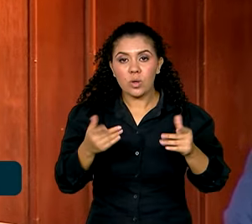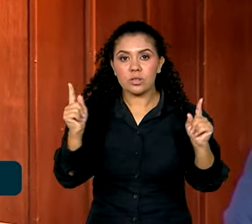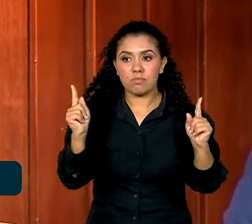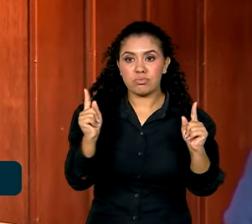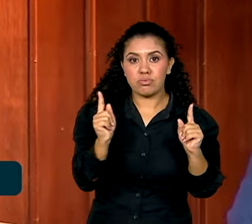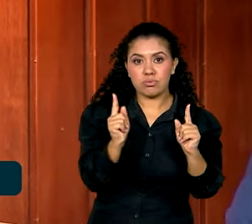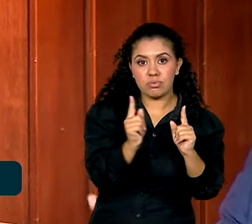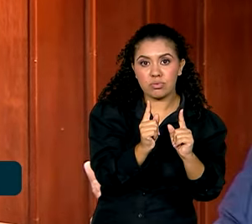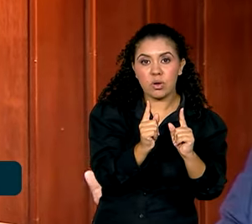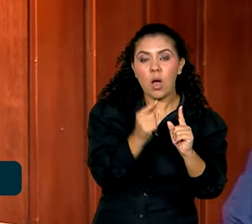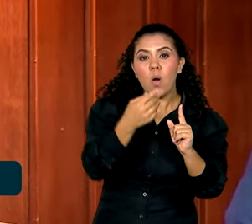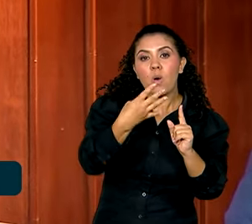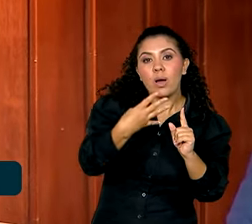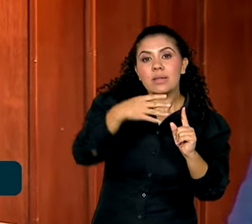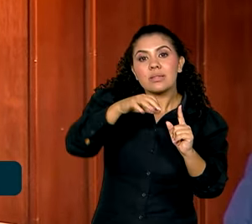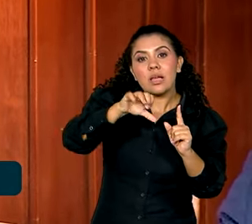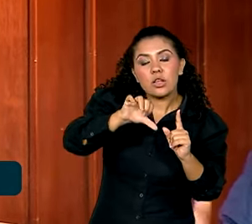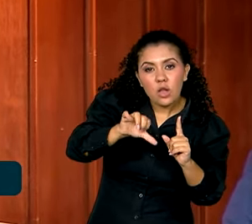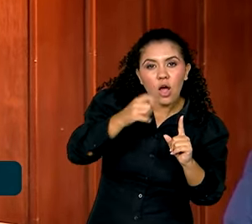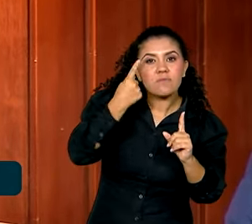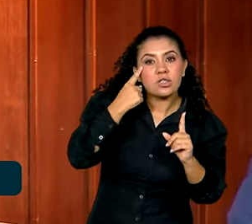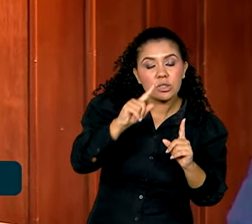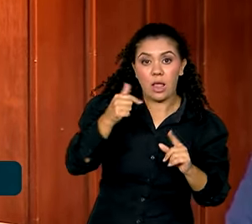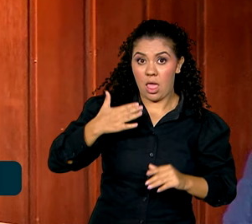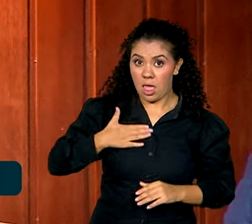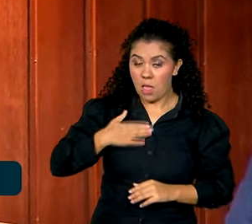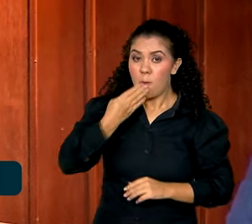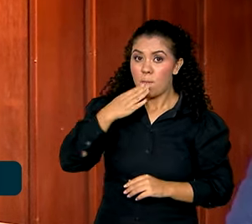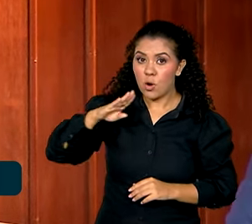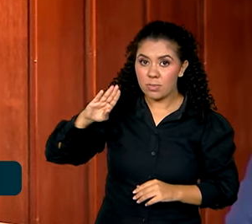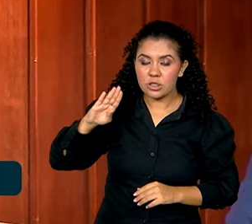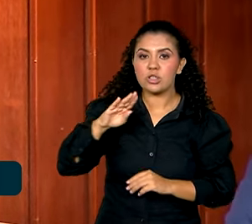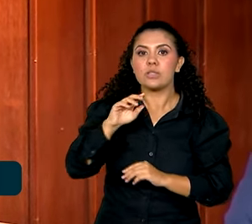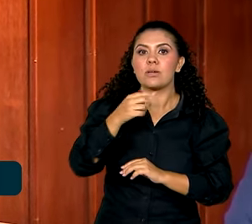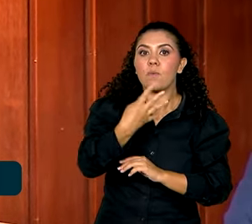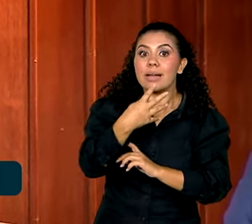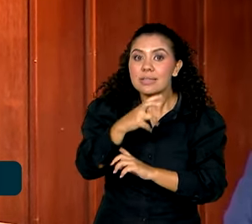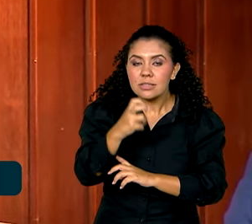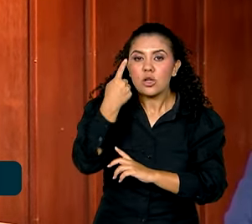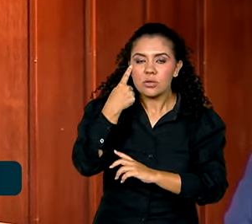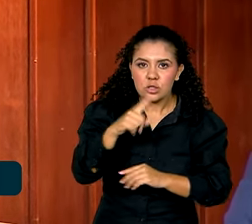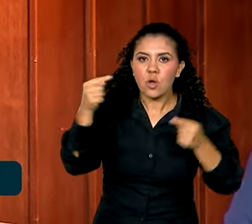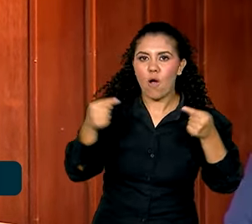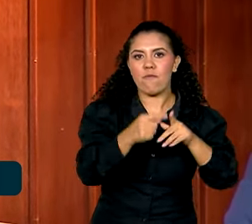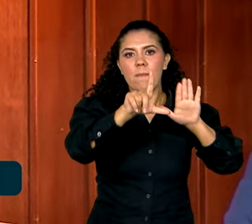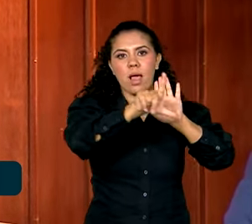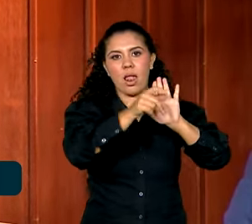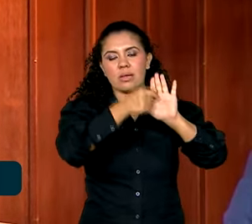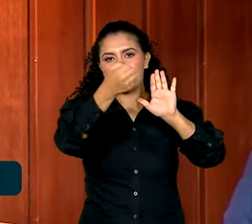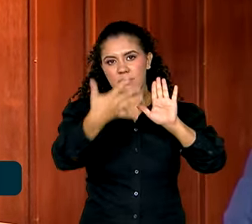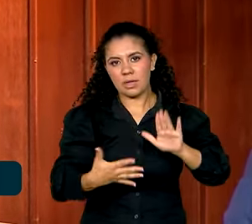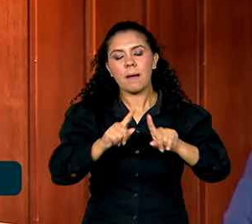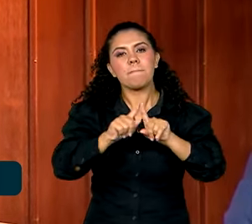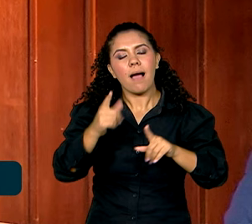49, ainda não chegou onde eu queria, que eu prometi 45, que é o que a lei faculta. Graças ao trabalho que os companheiros de